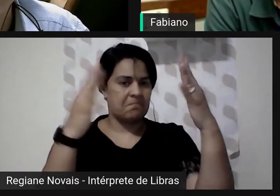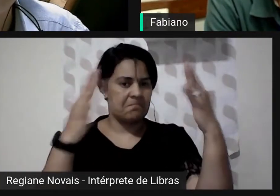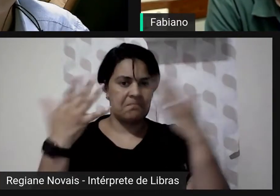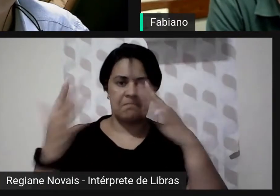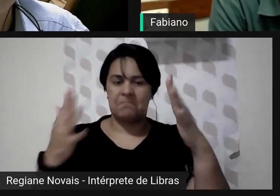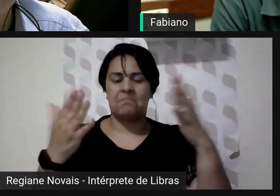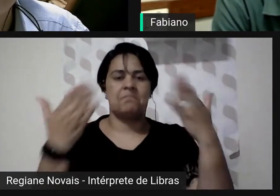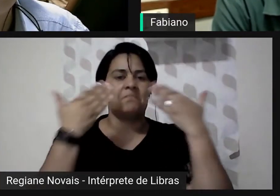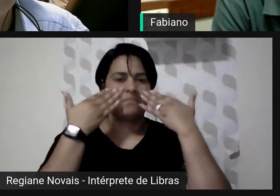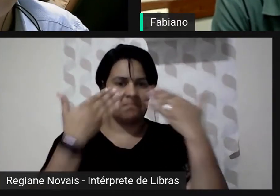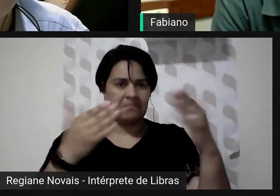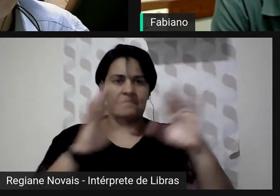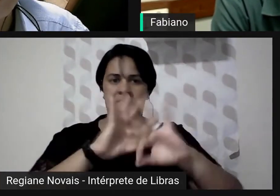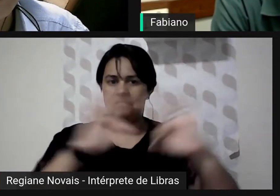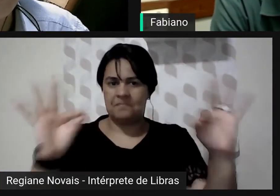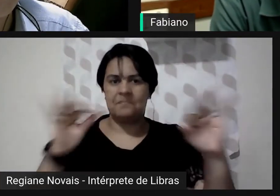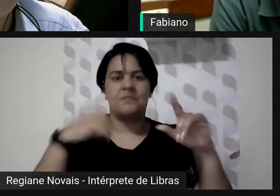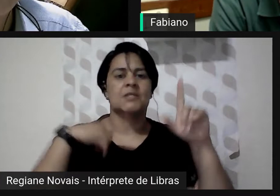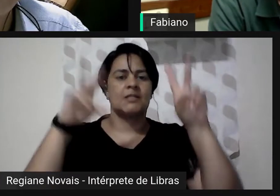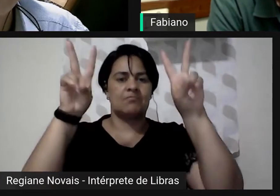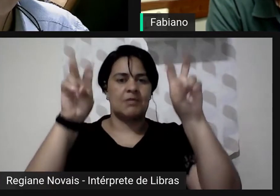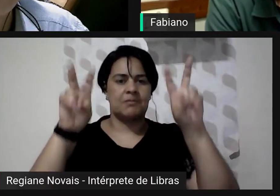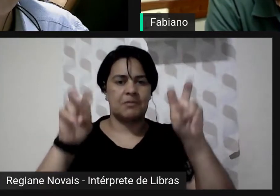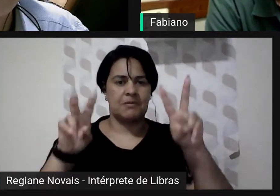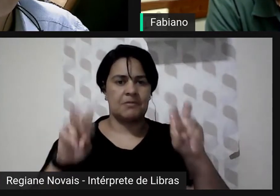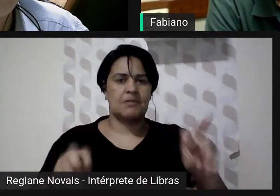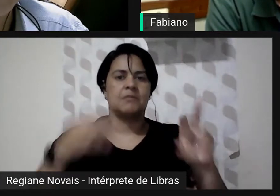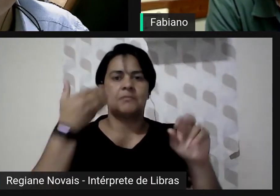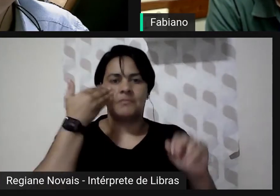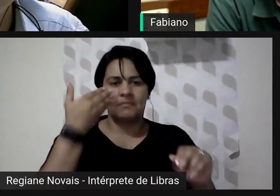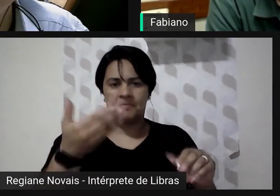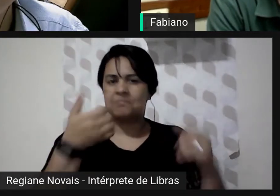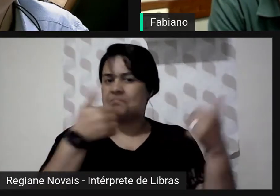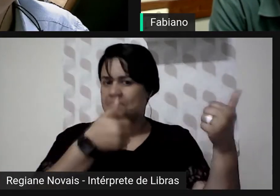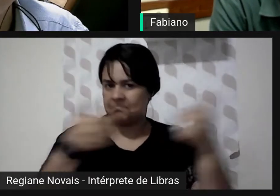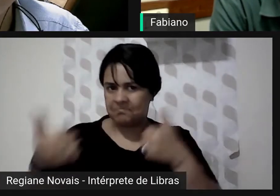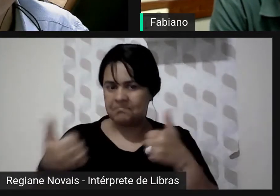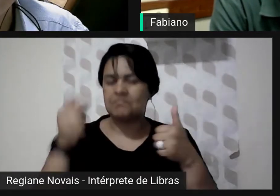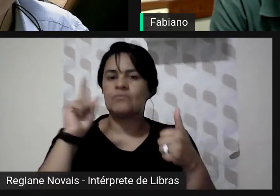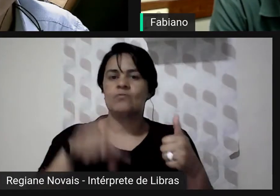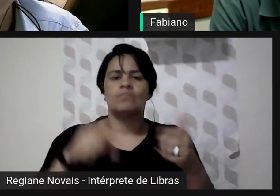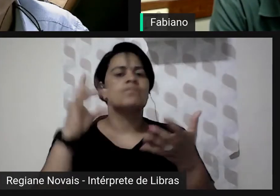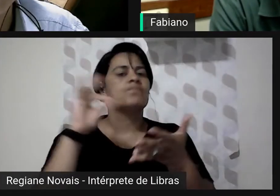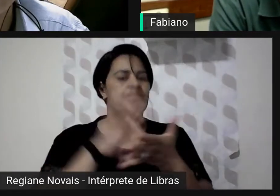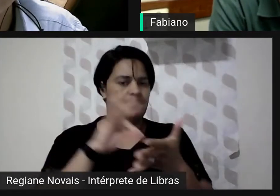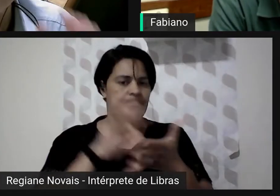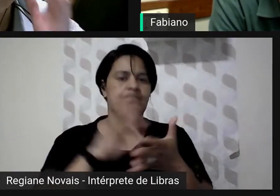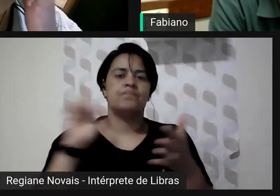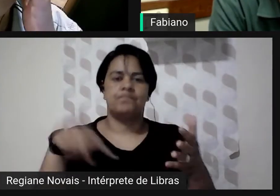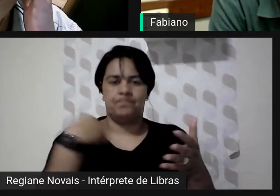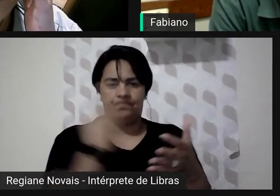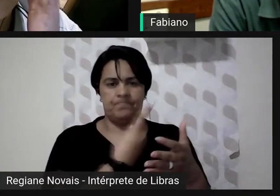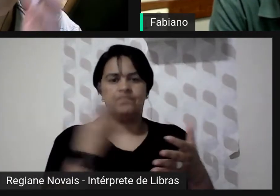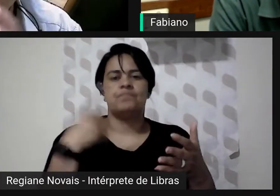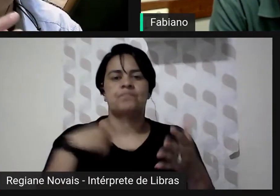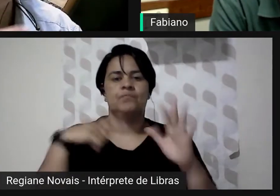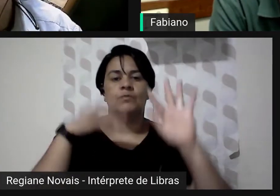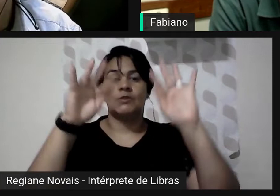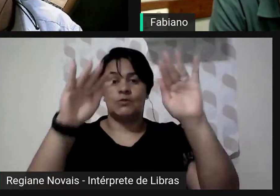muitas questões a serem debatidas e, certamente, teremos aqui, ao final,